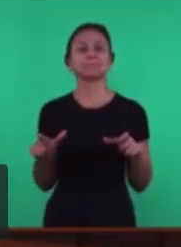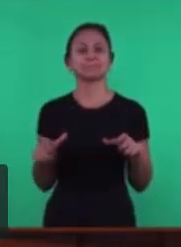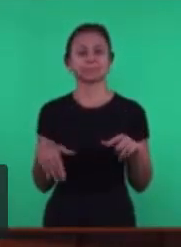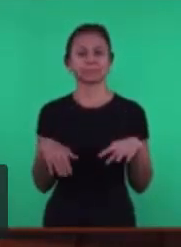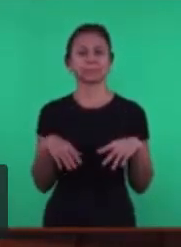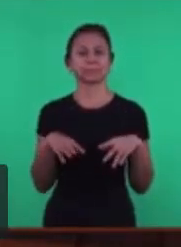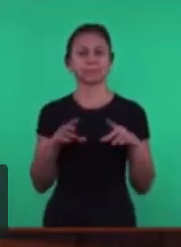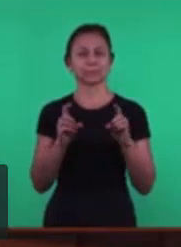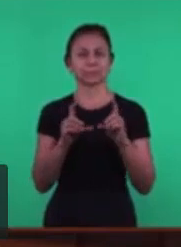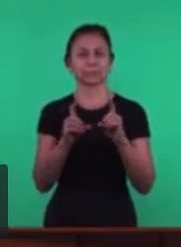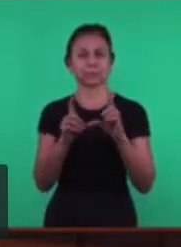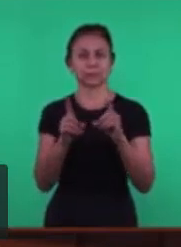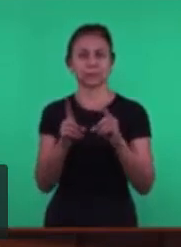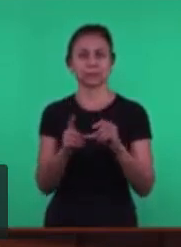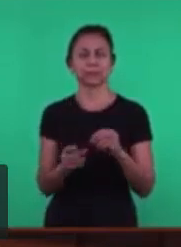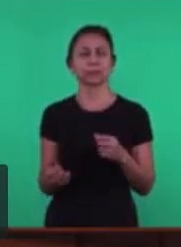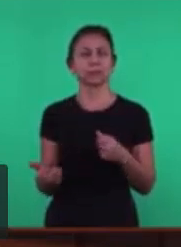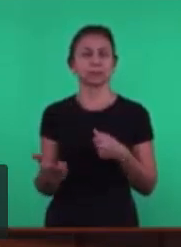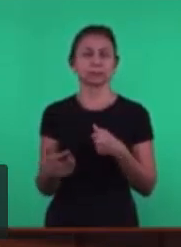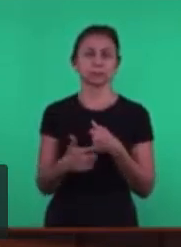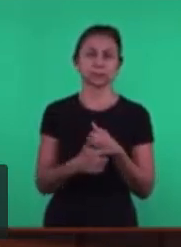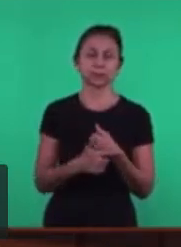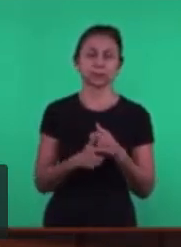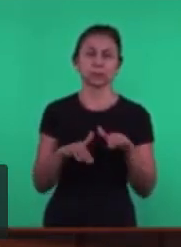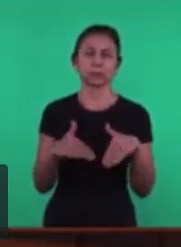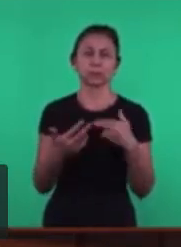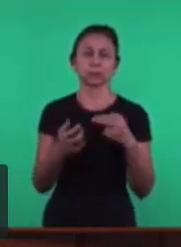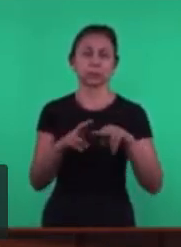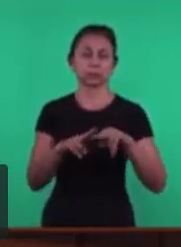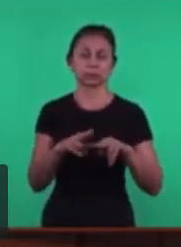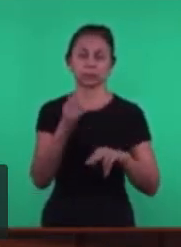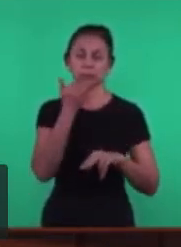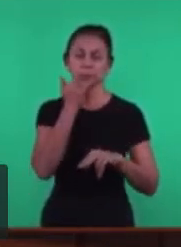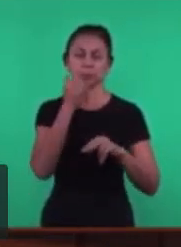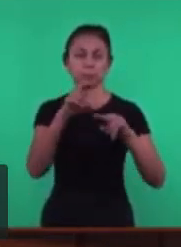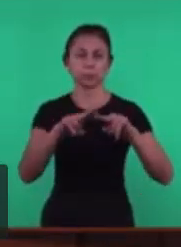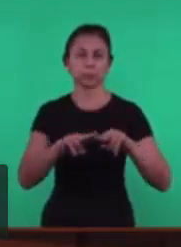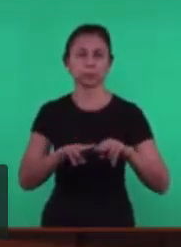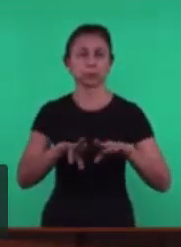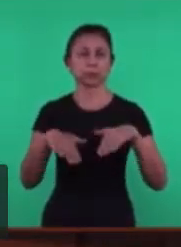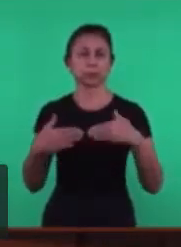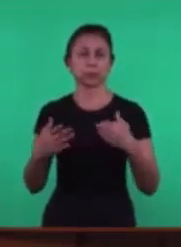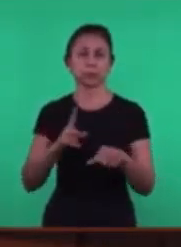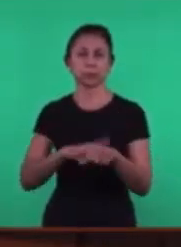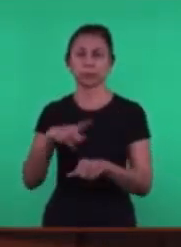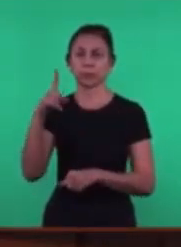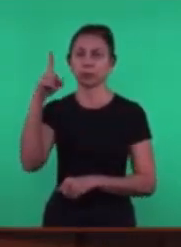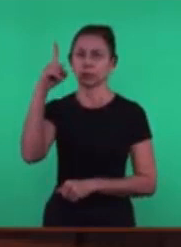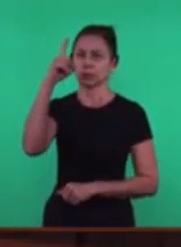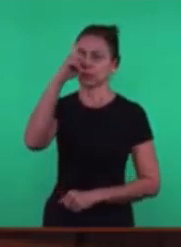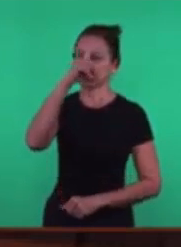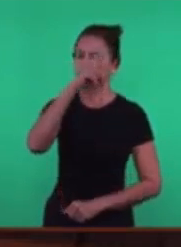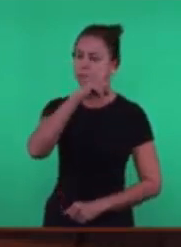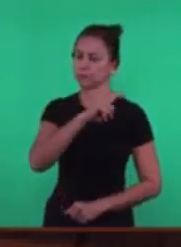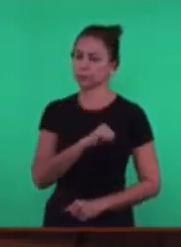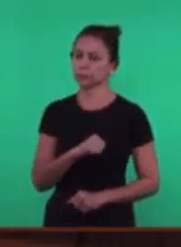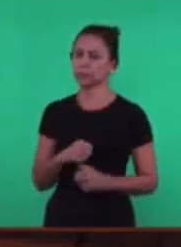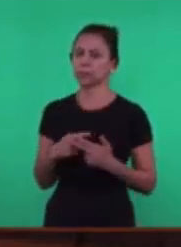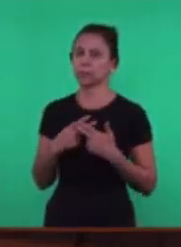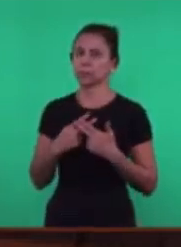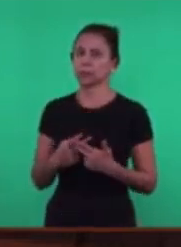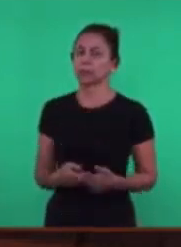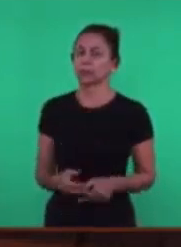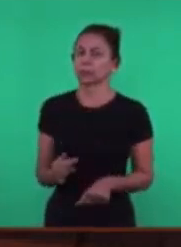Inclusive Do sofrimento Das dificuldades Da paciência